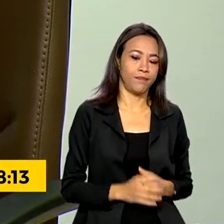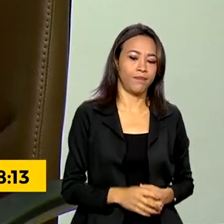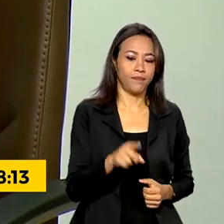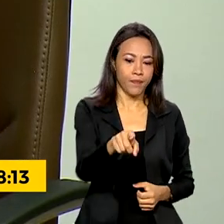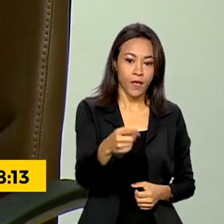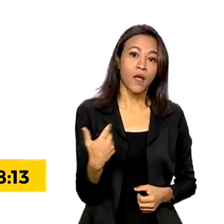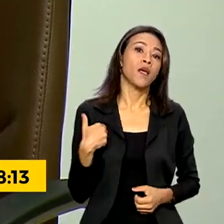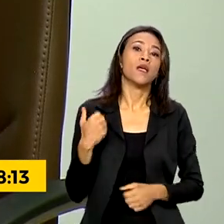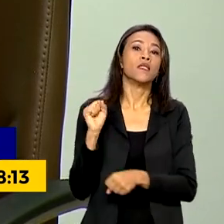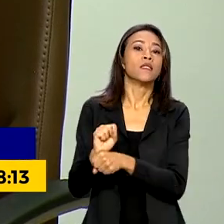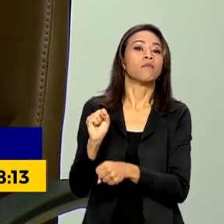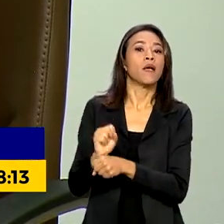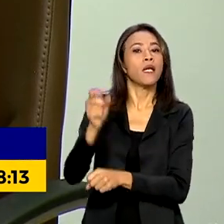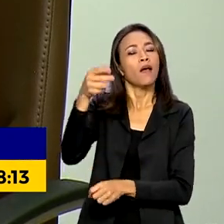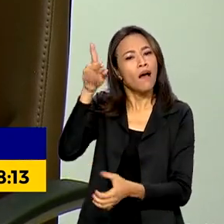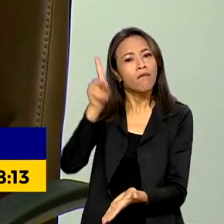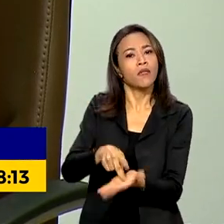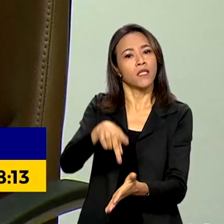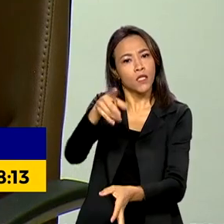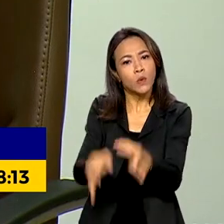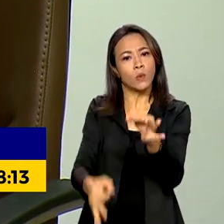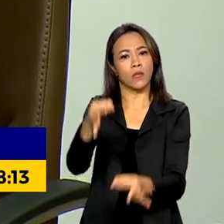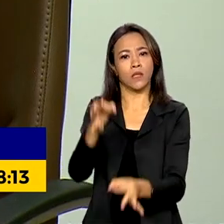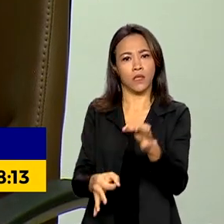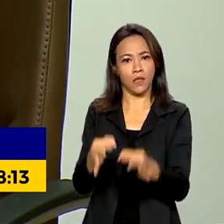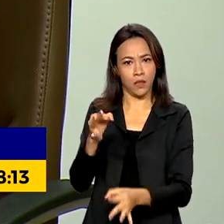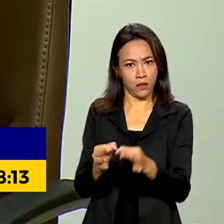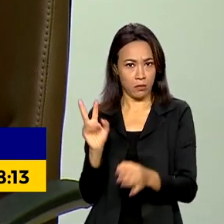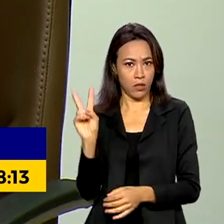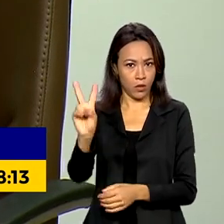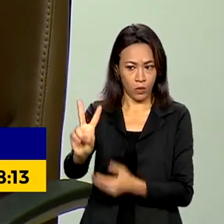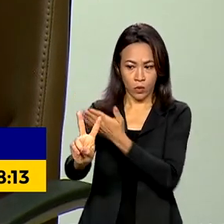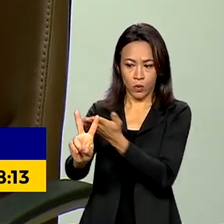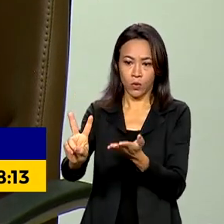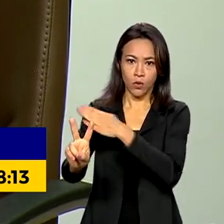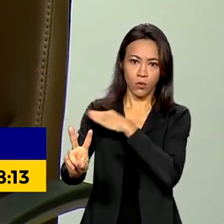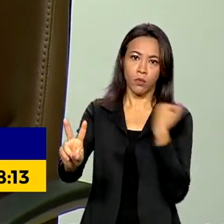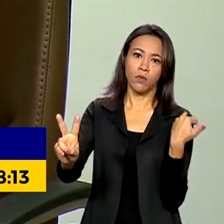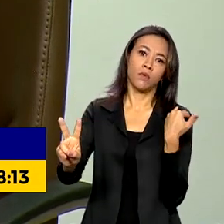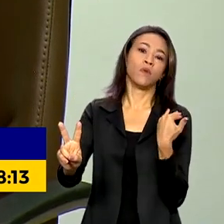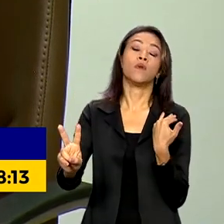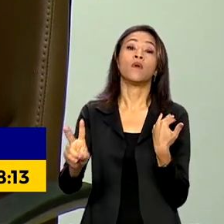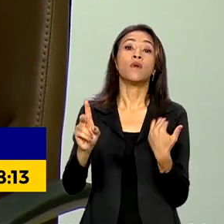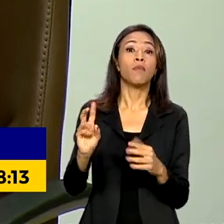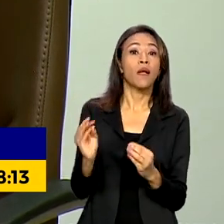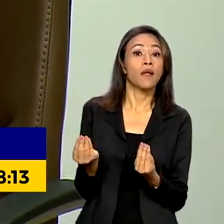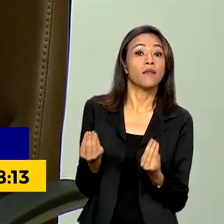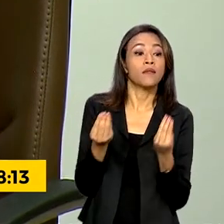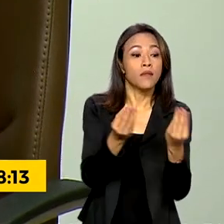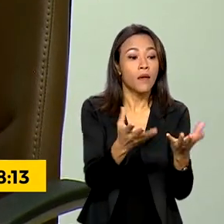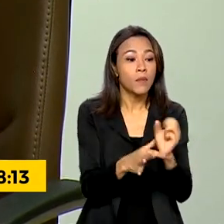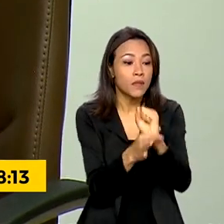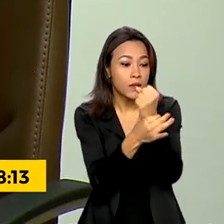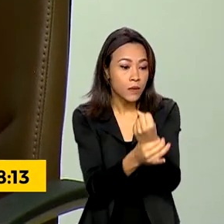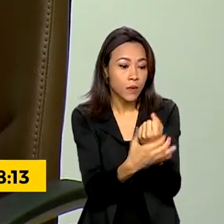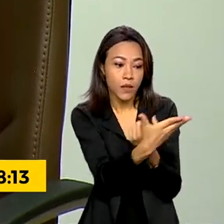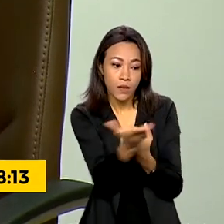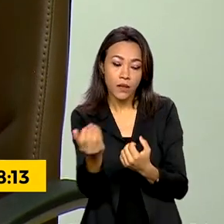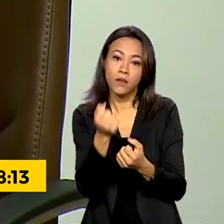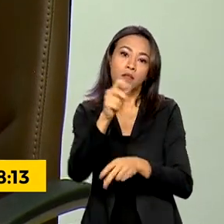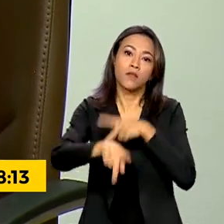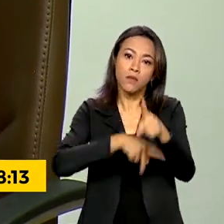justiça que eles esperam, que a gente consiga possibilitar a segurança e a vida desses povos e das pessoas que trabalham